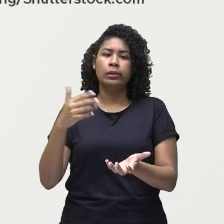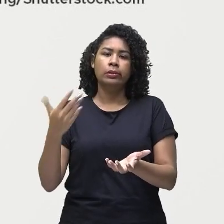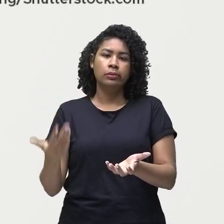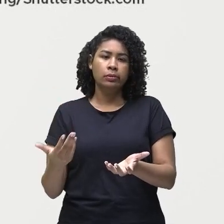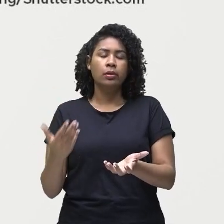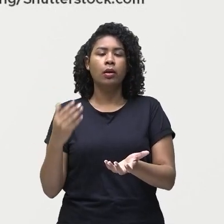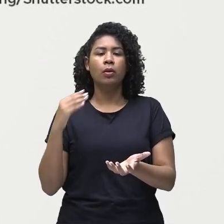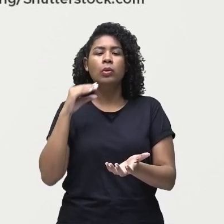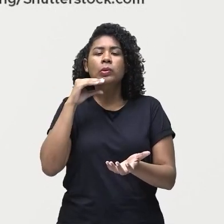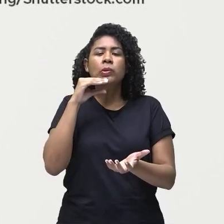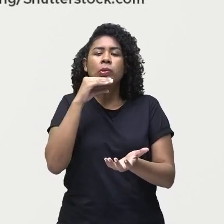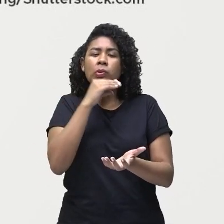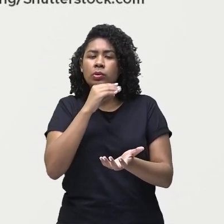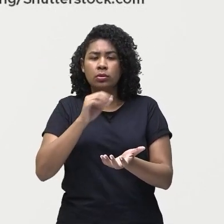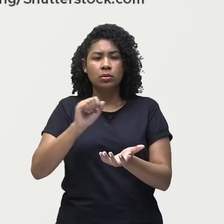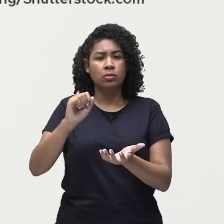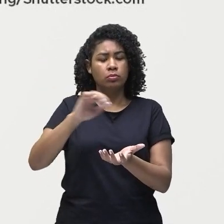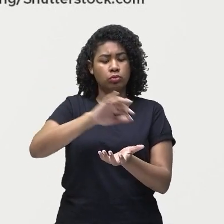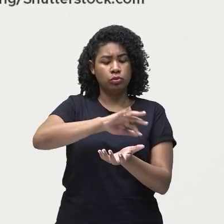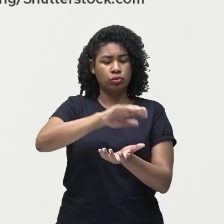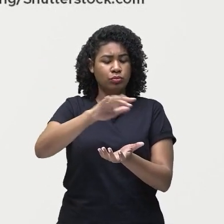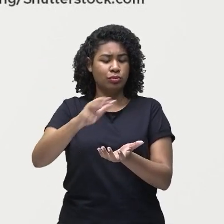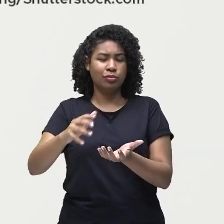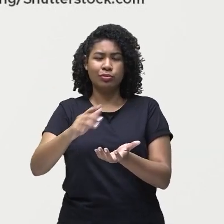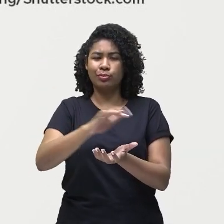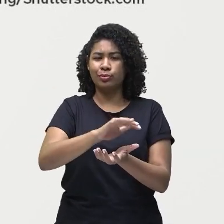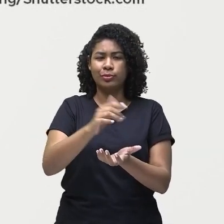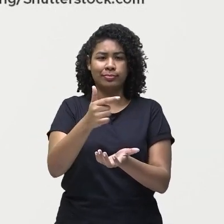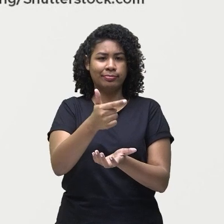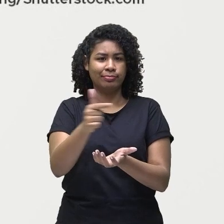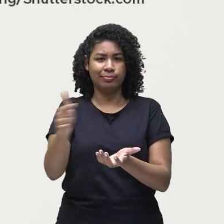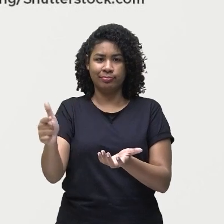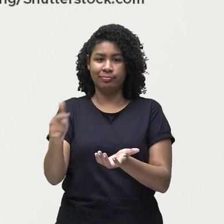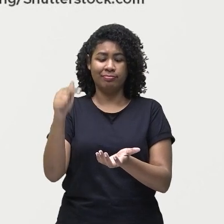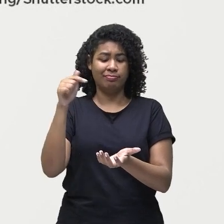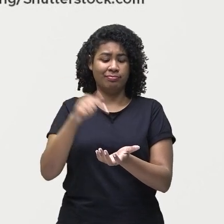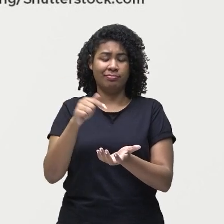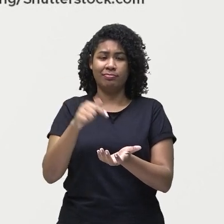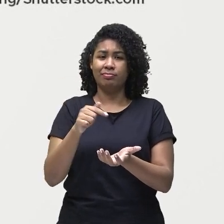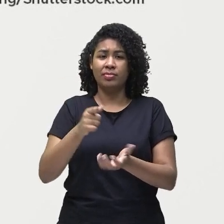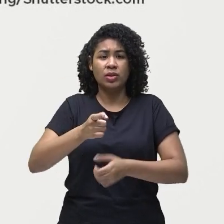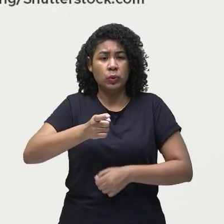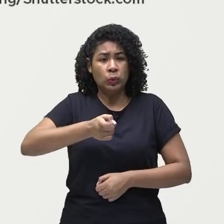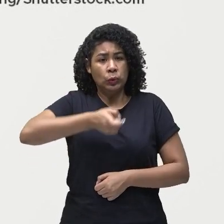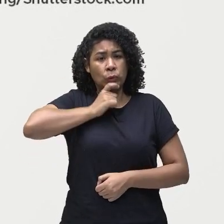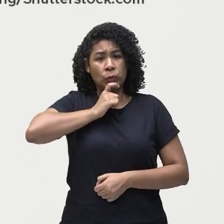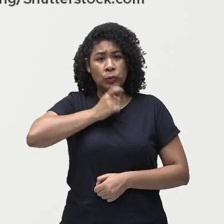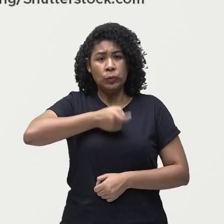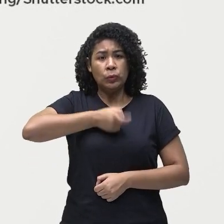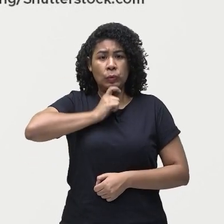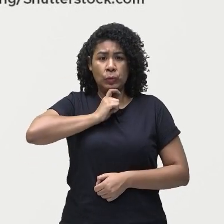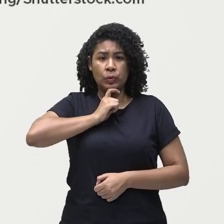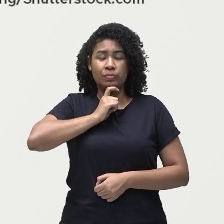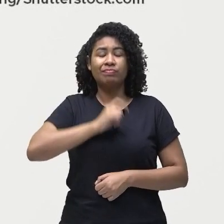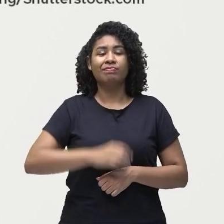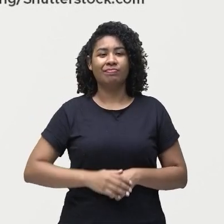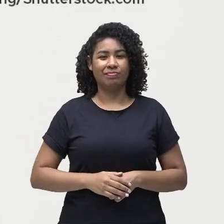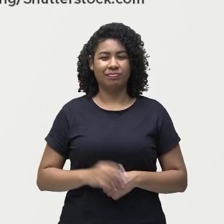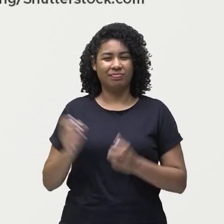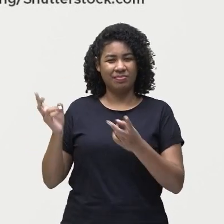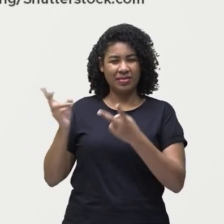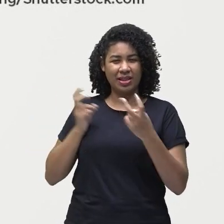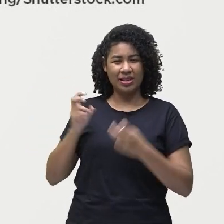e o planeta esfriaria. Observem aí nessa imagem que